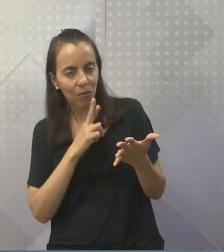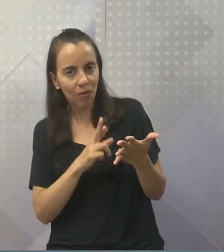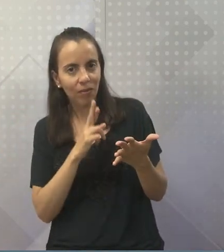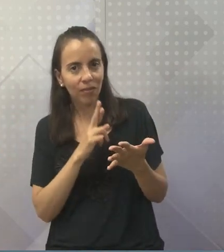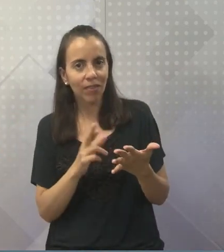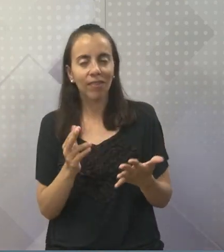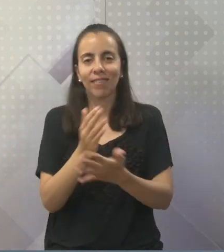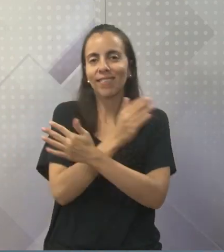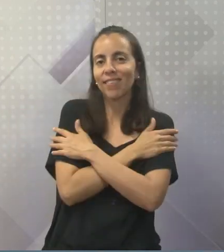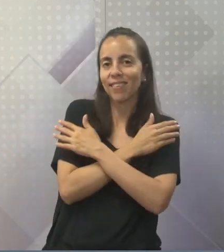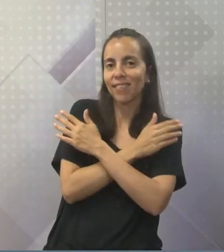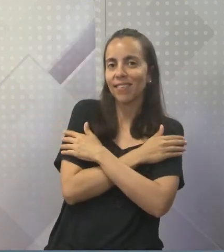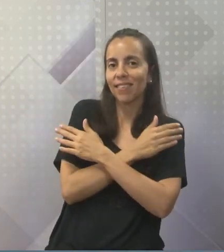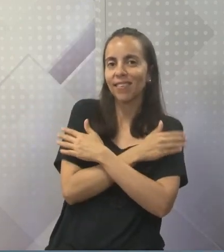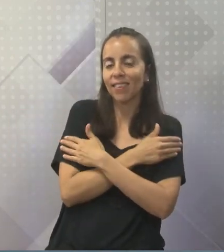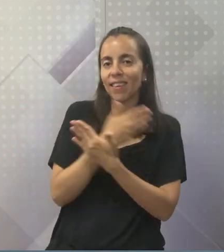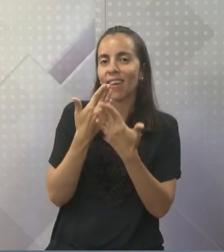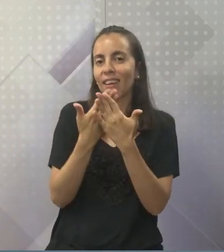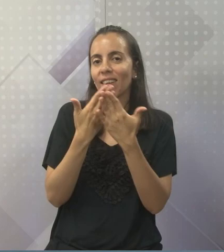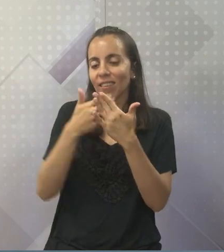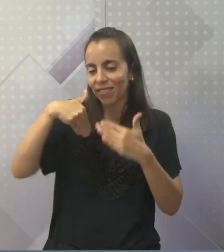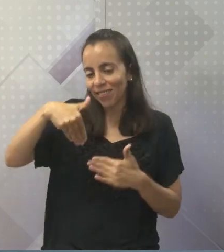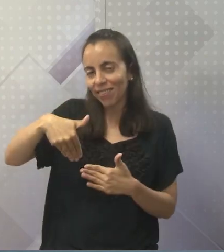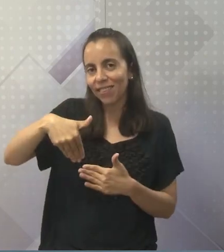abraço e até a próxima.